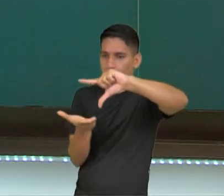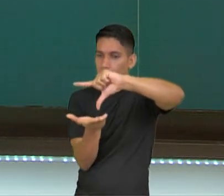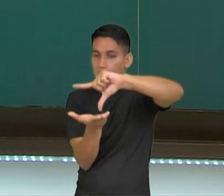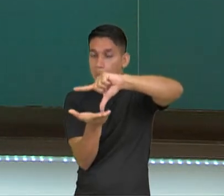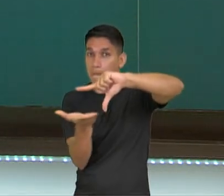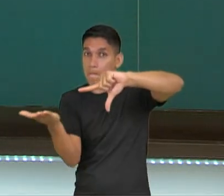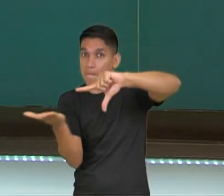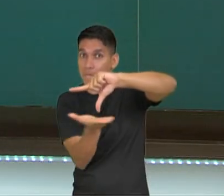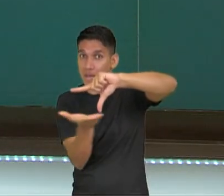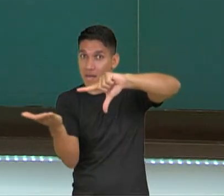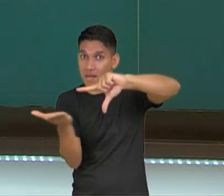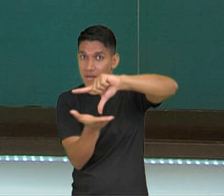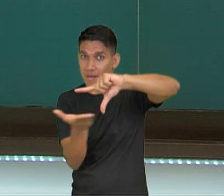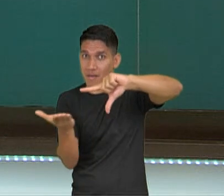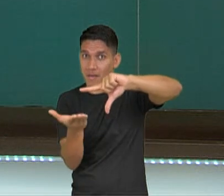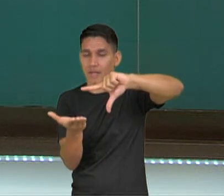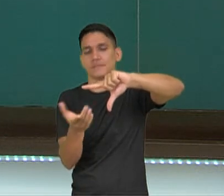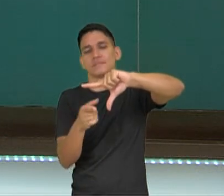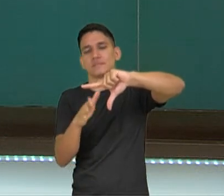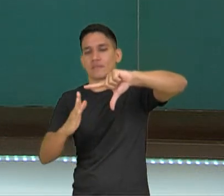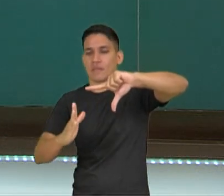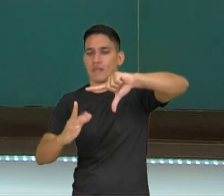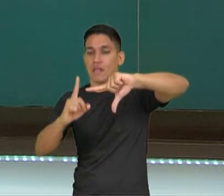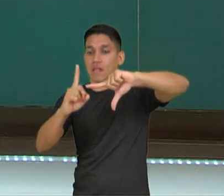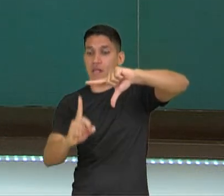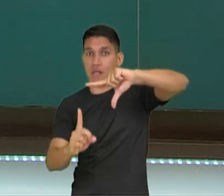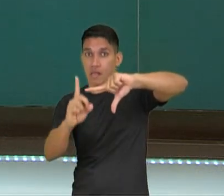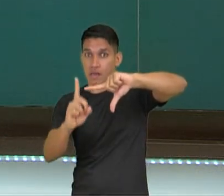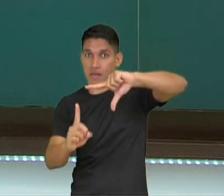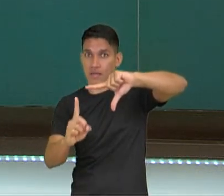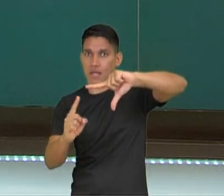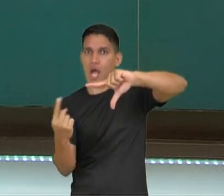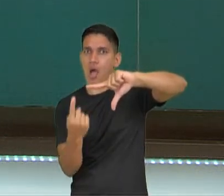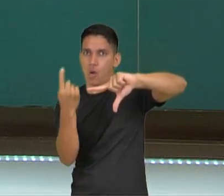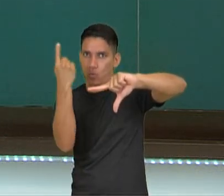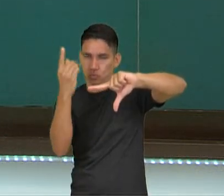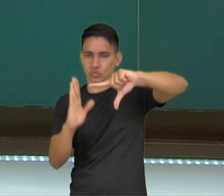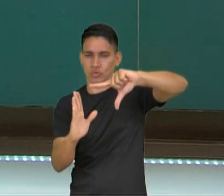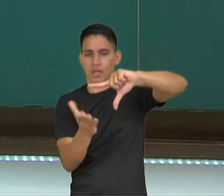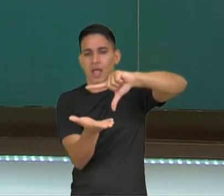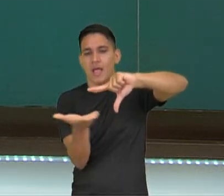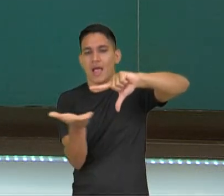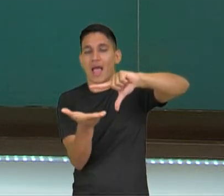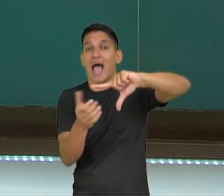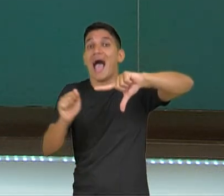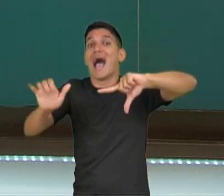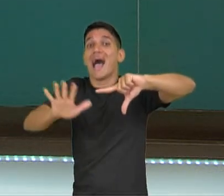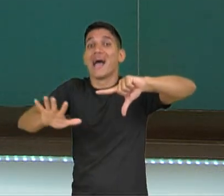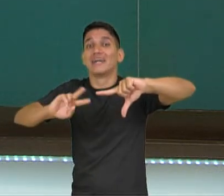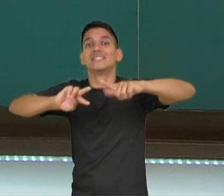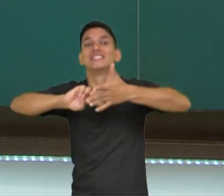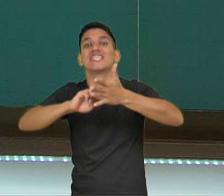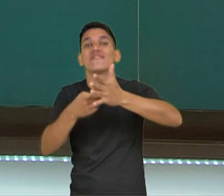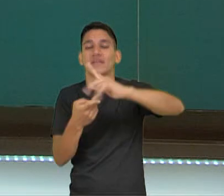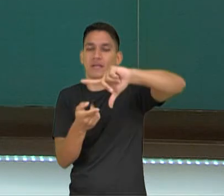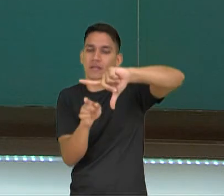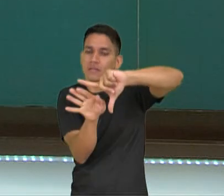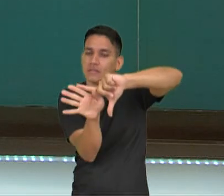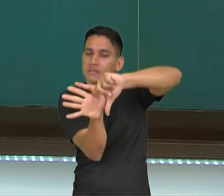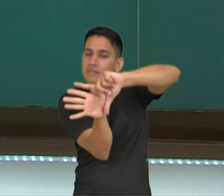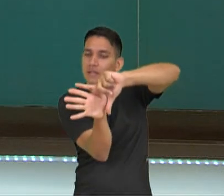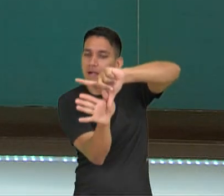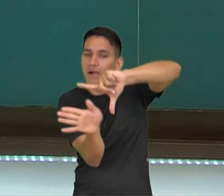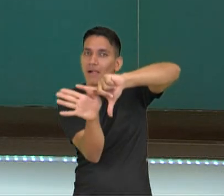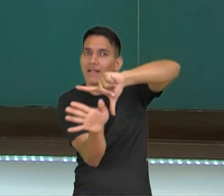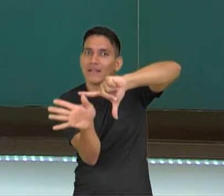medida aqui como altura, a área é o preenchimento desta figura. Ou seja, quantas vezes